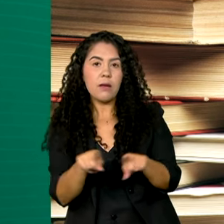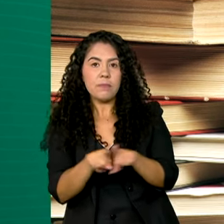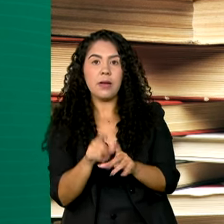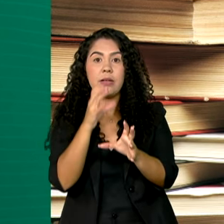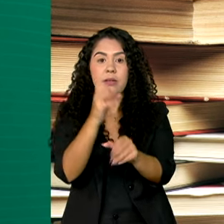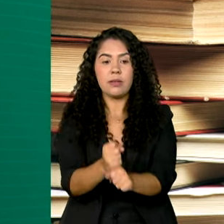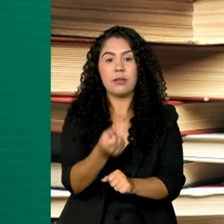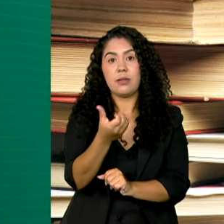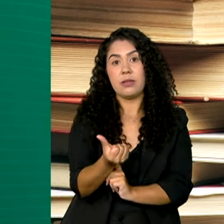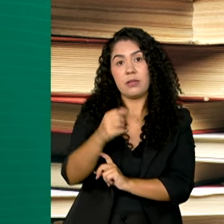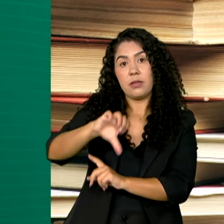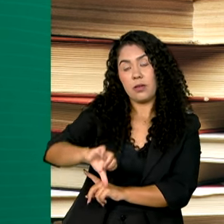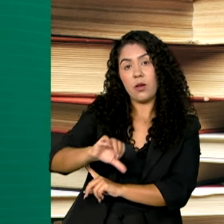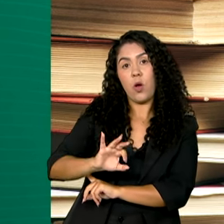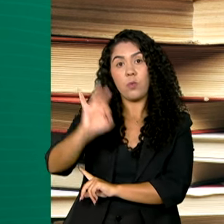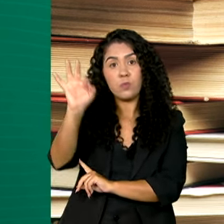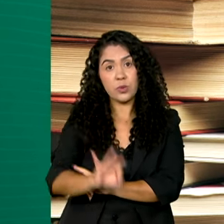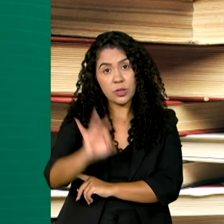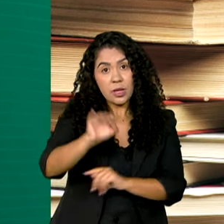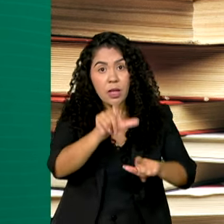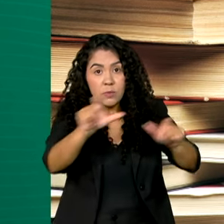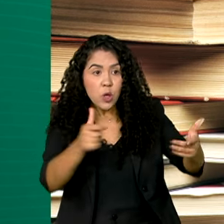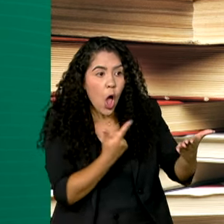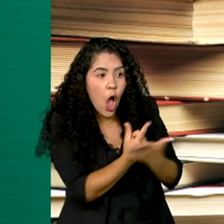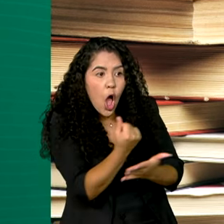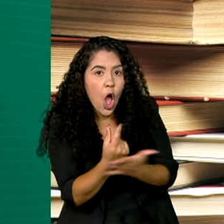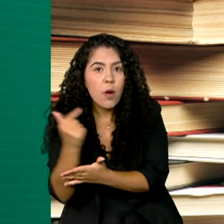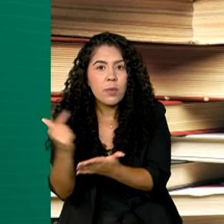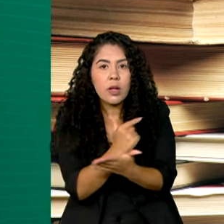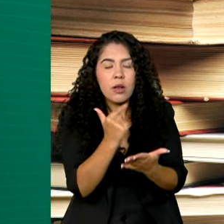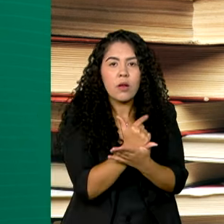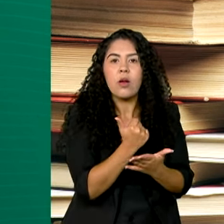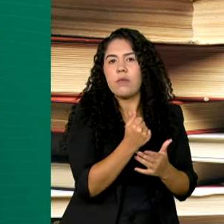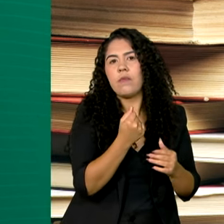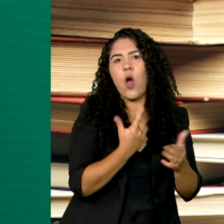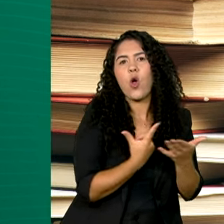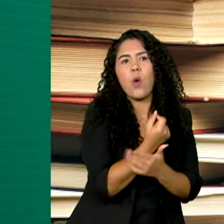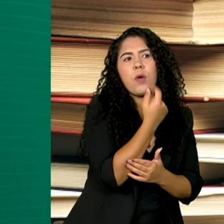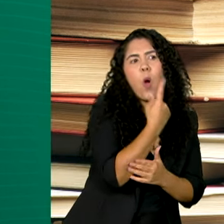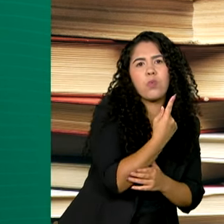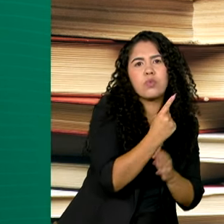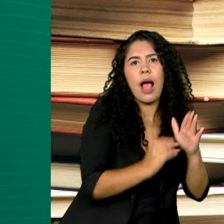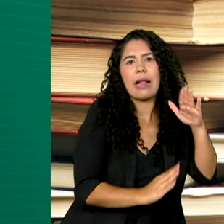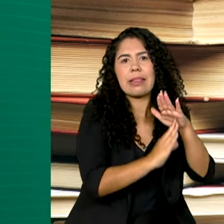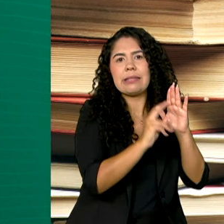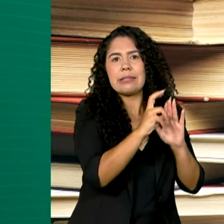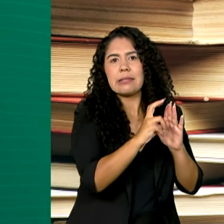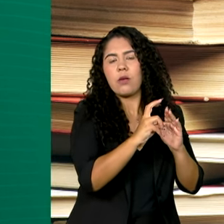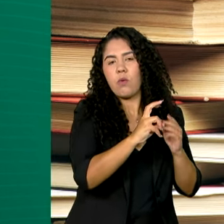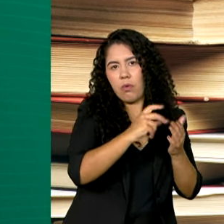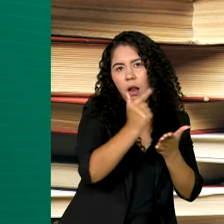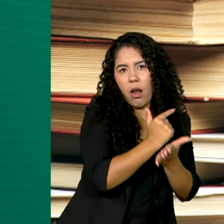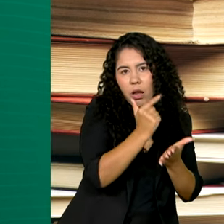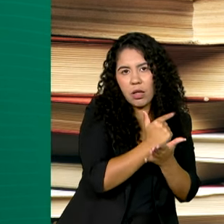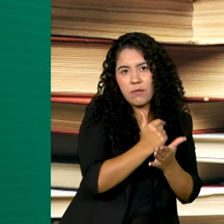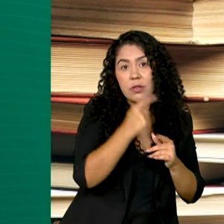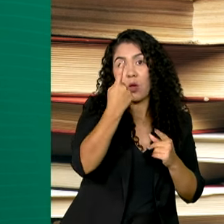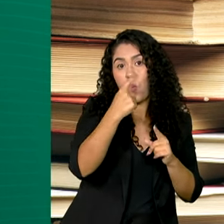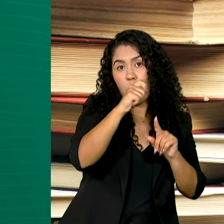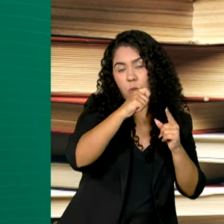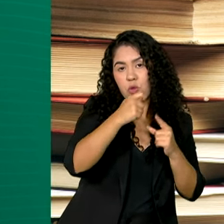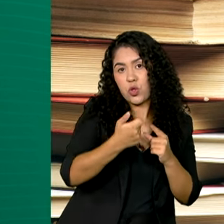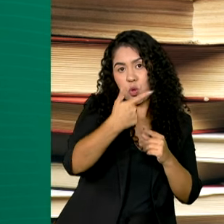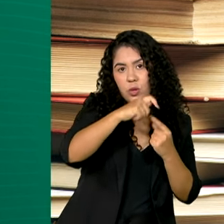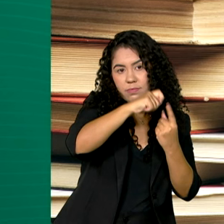69% dos consumidores adquiriram entre um a cinco livros nos últimos 12 meses, enquanto 8